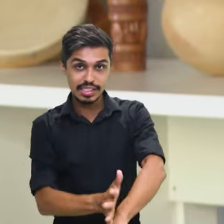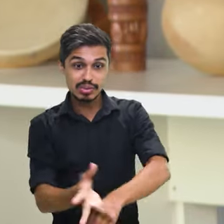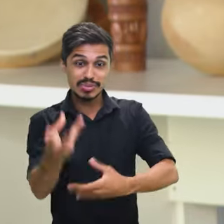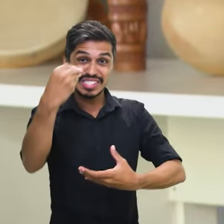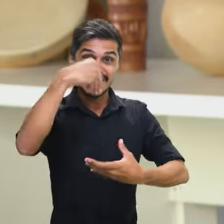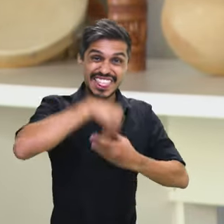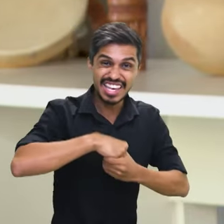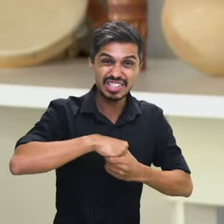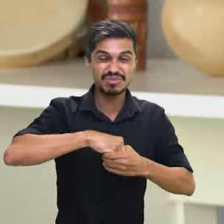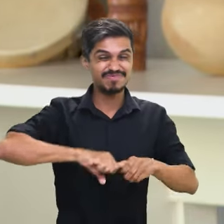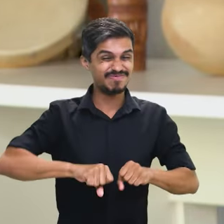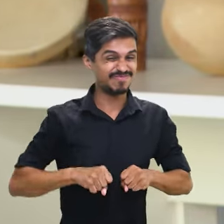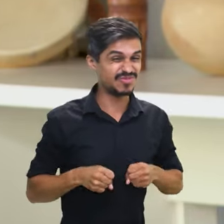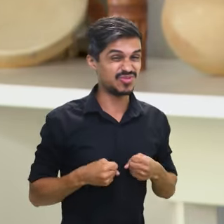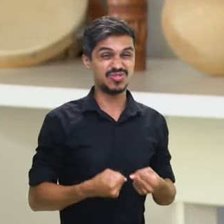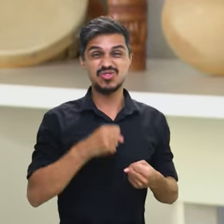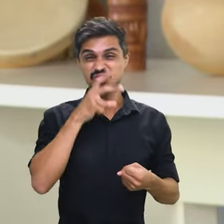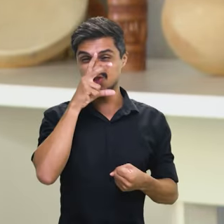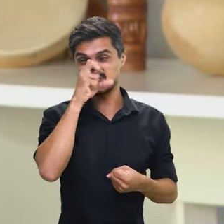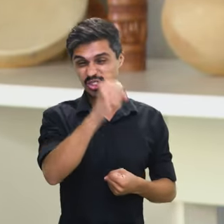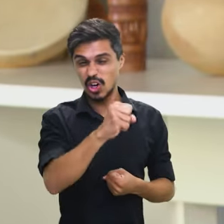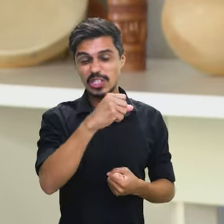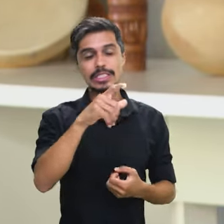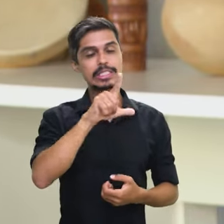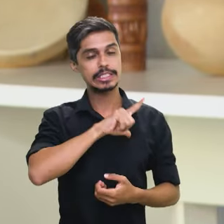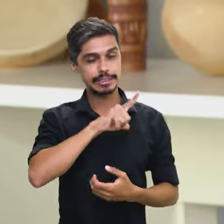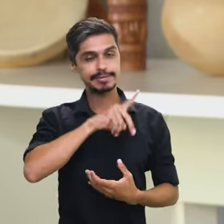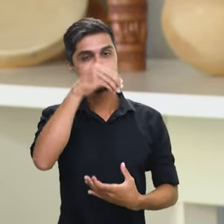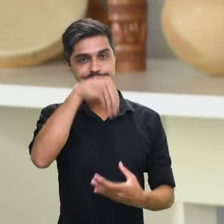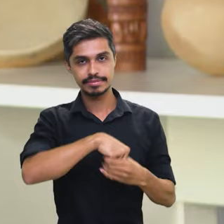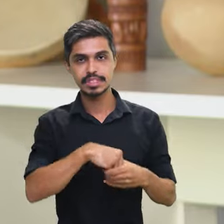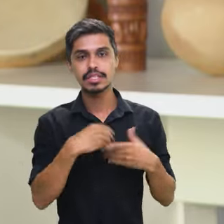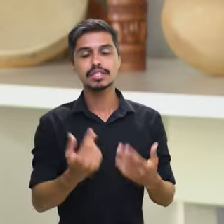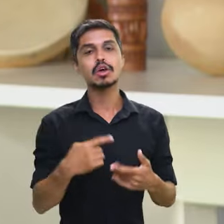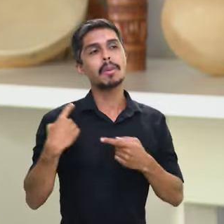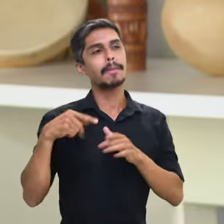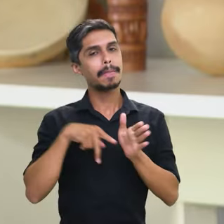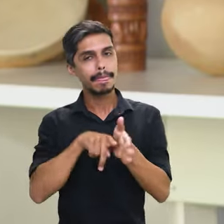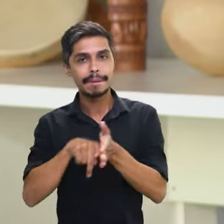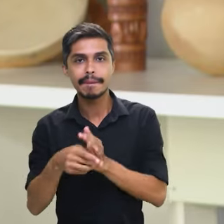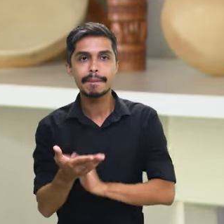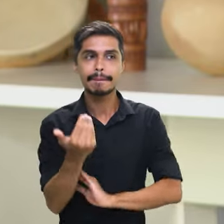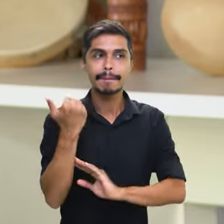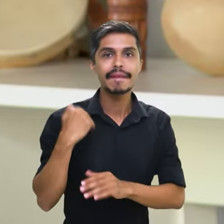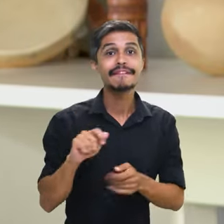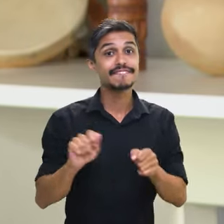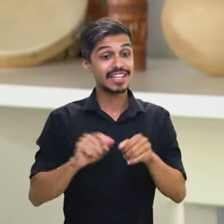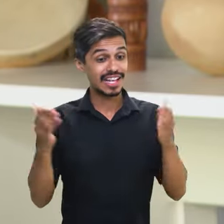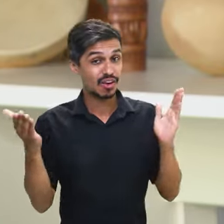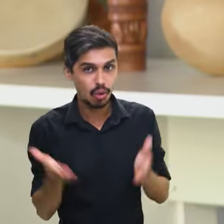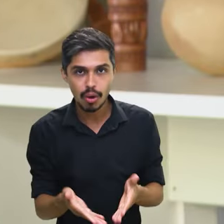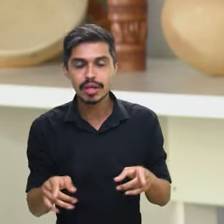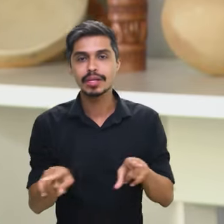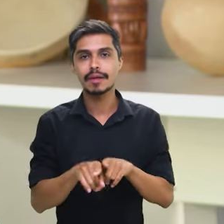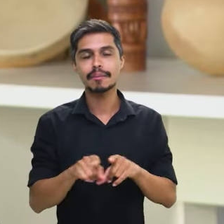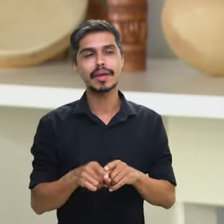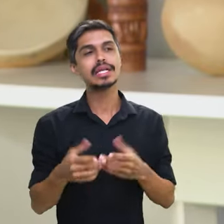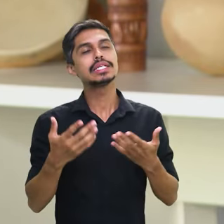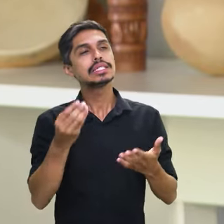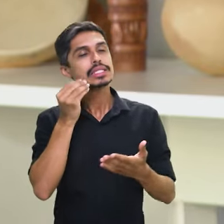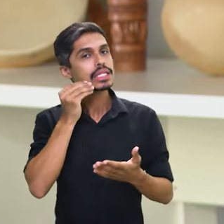extremamente permanente e forte. Então, as políticas que foram feitas no passado, as que estão sendo feitas agora,